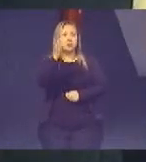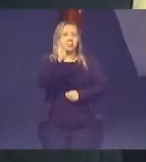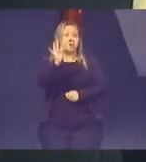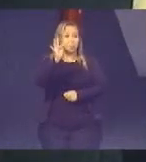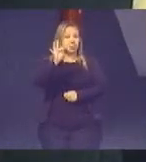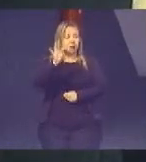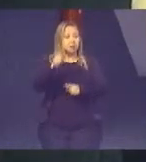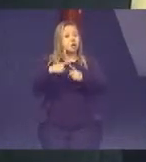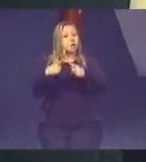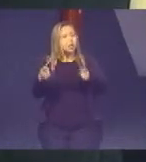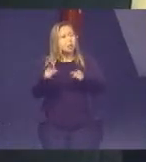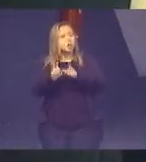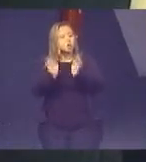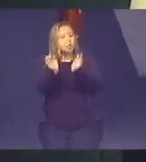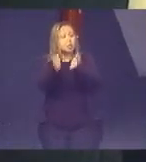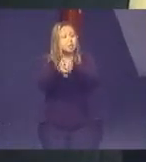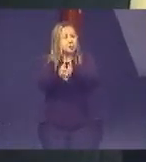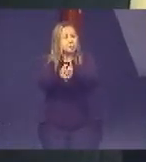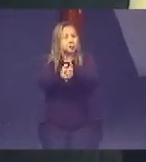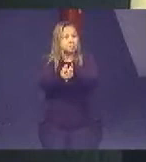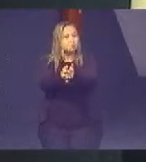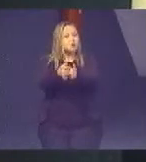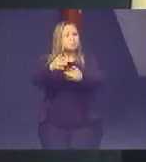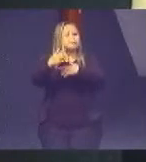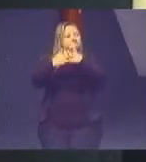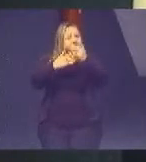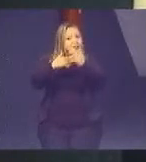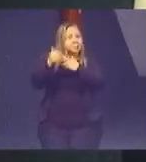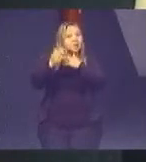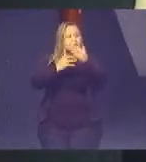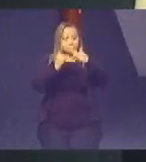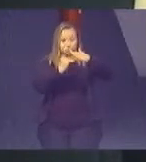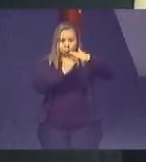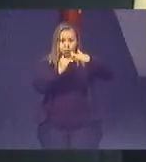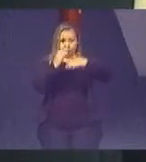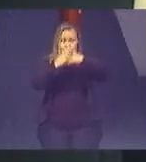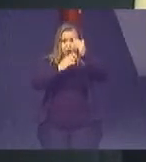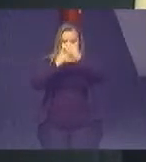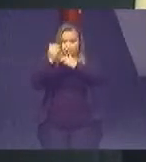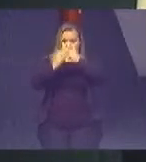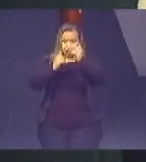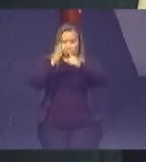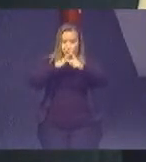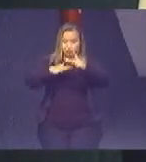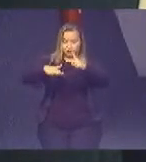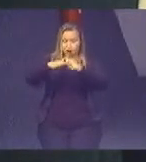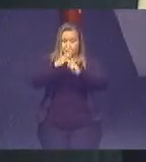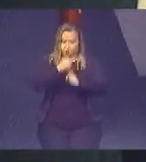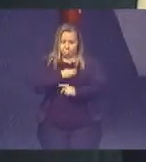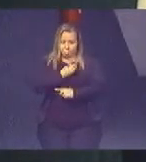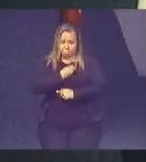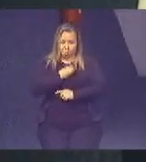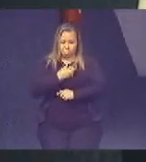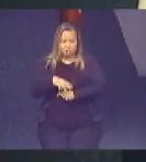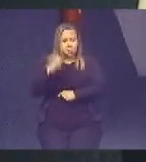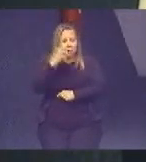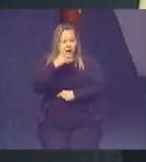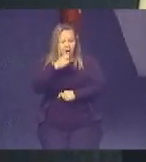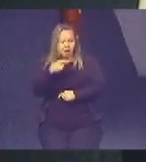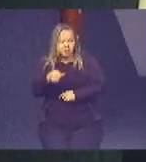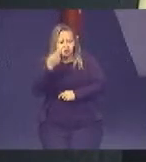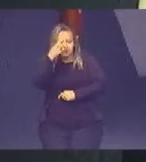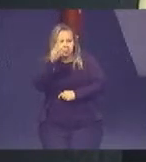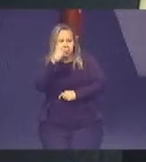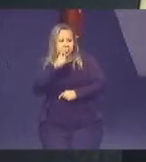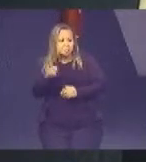Nós tínhamos uma equipe da Fundação da Ação Social lá presente. Imediatamente, a hora que esta senhora chegou,